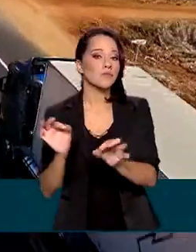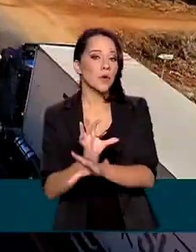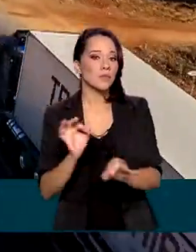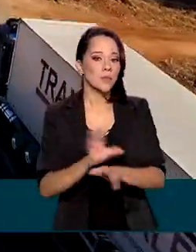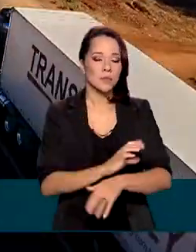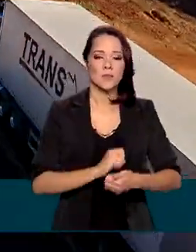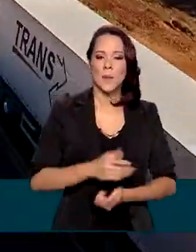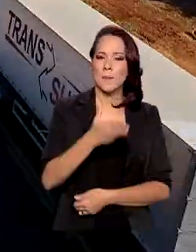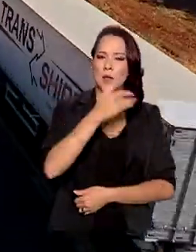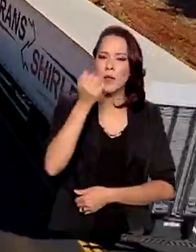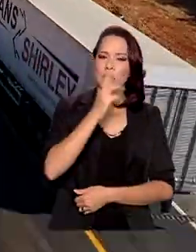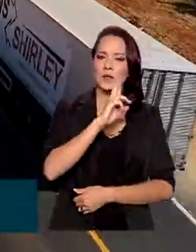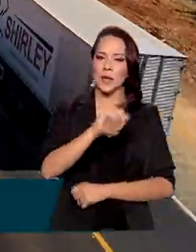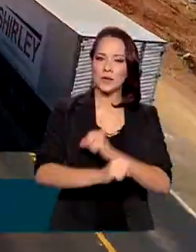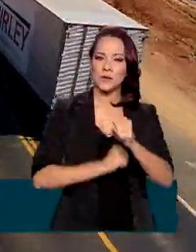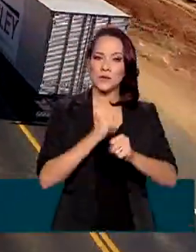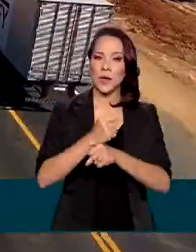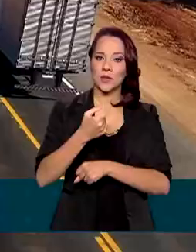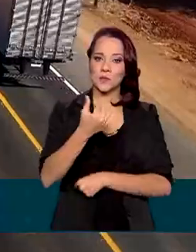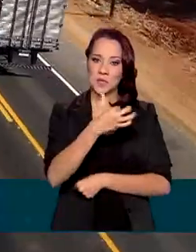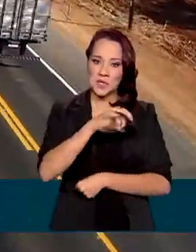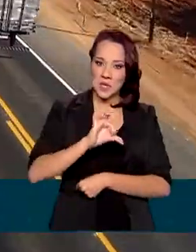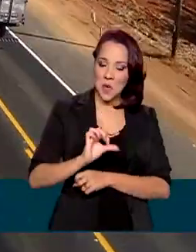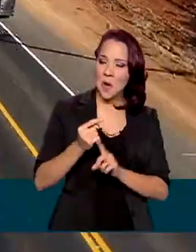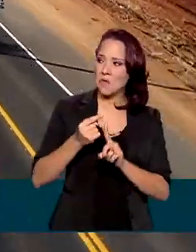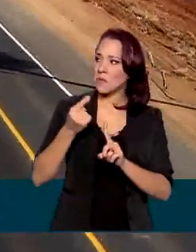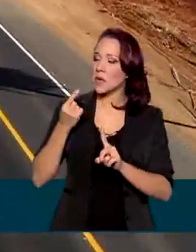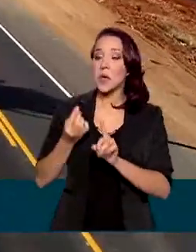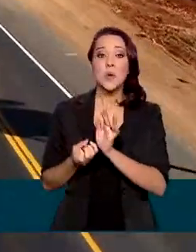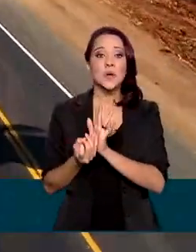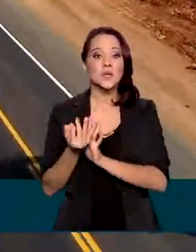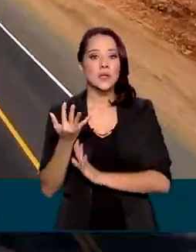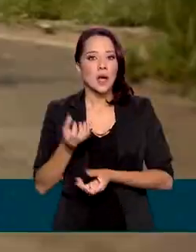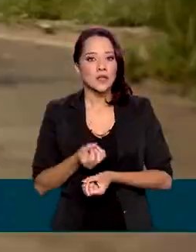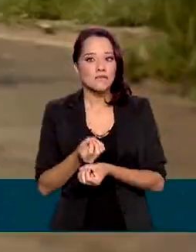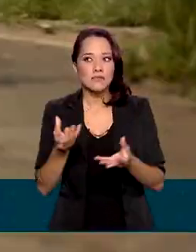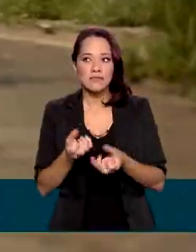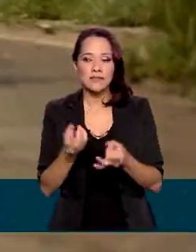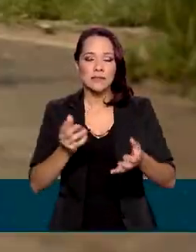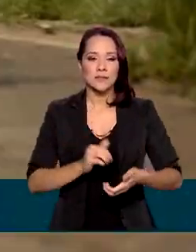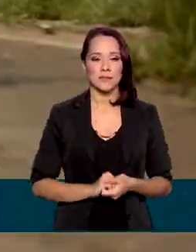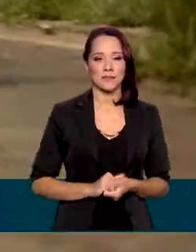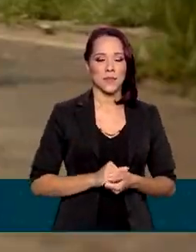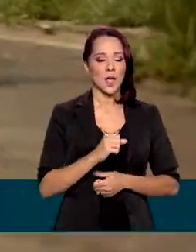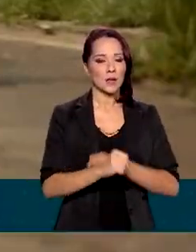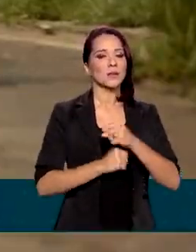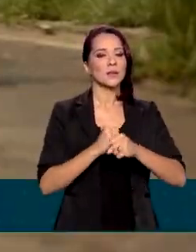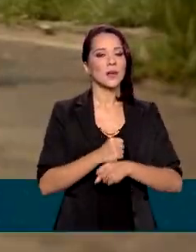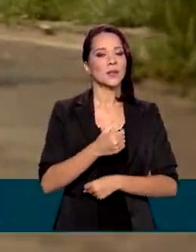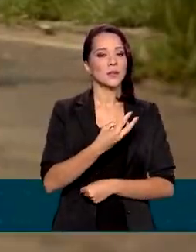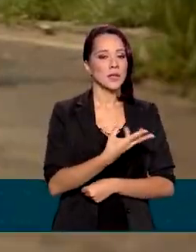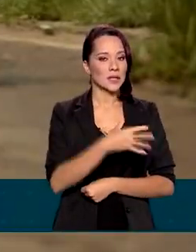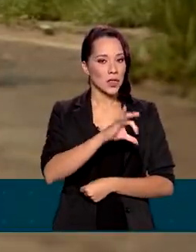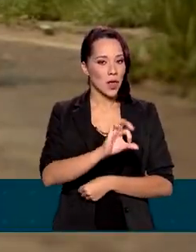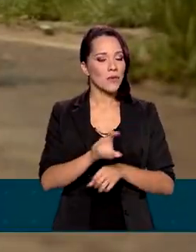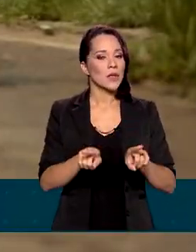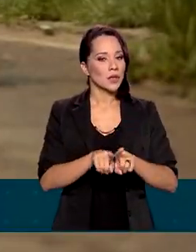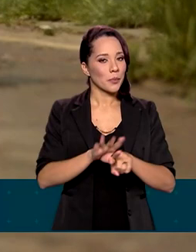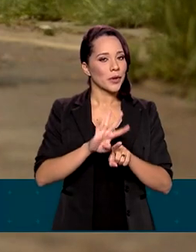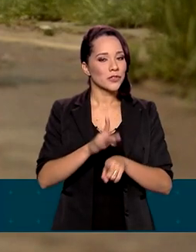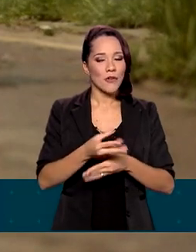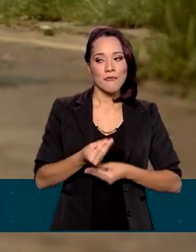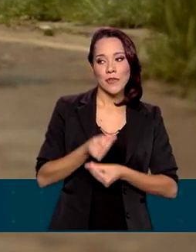resultado nosso desde 2019 em termos de quantidade de entregas. Neste ano, 39 ativos também foram